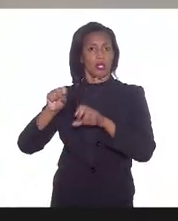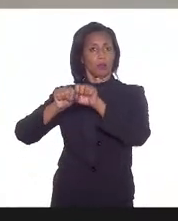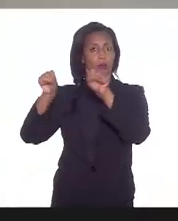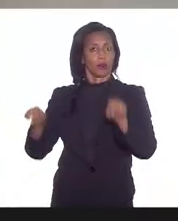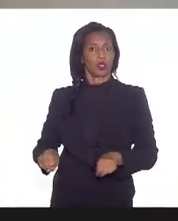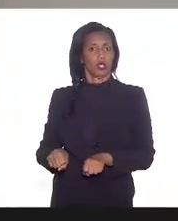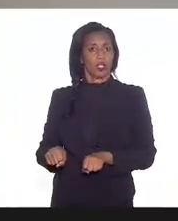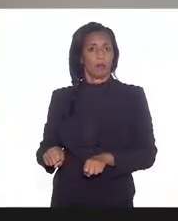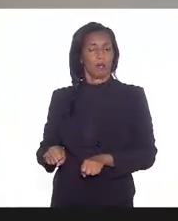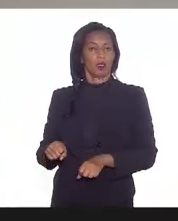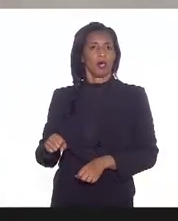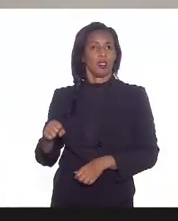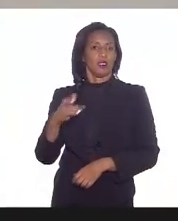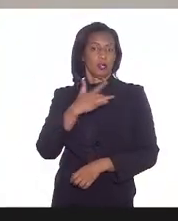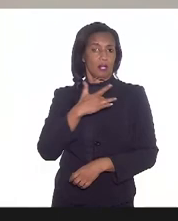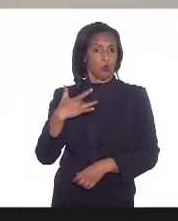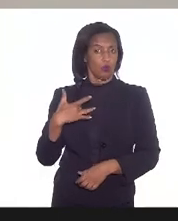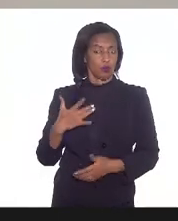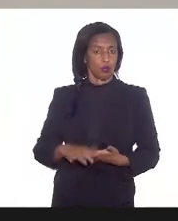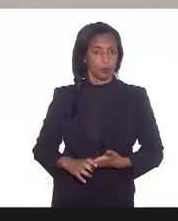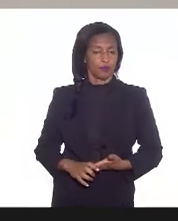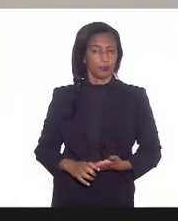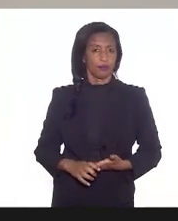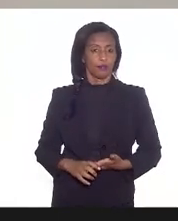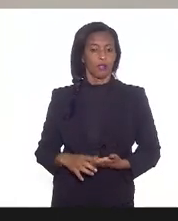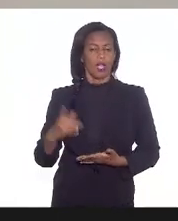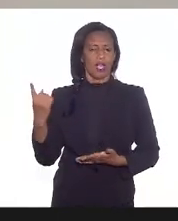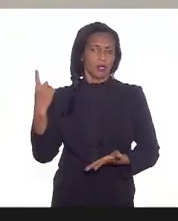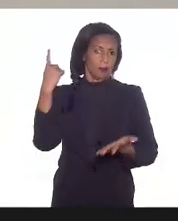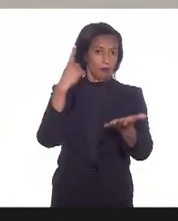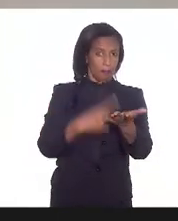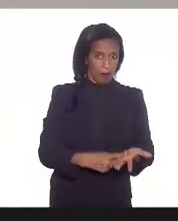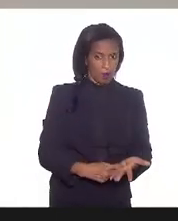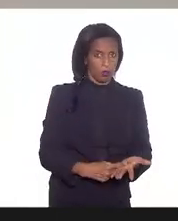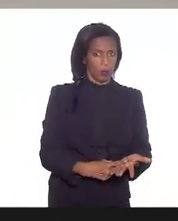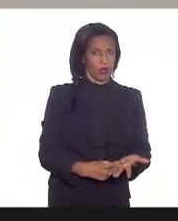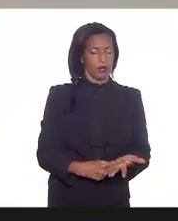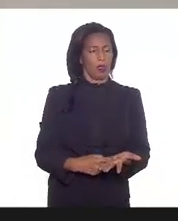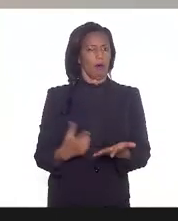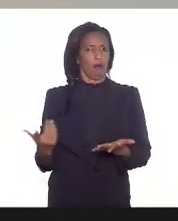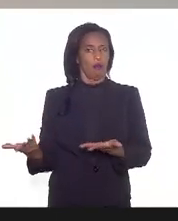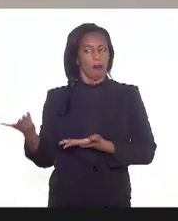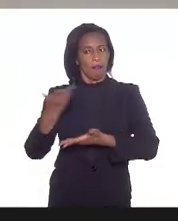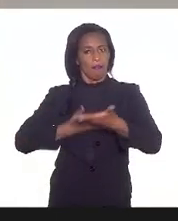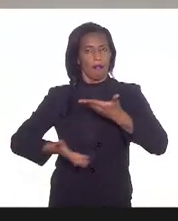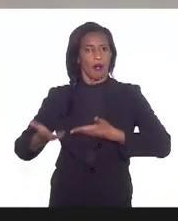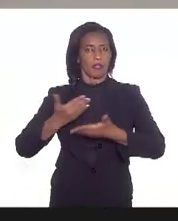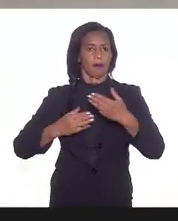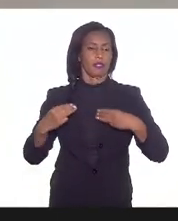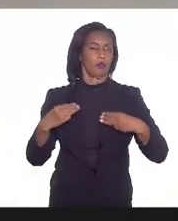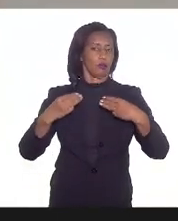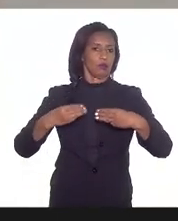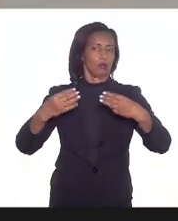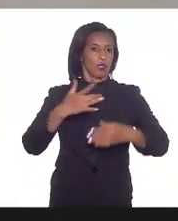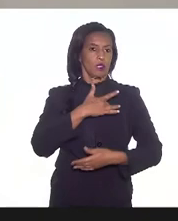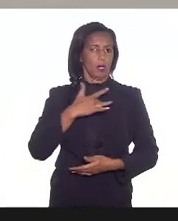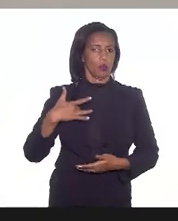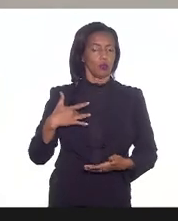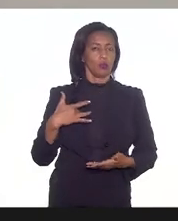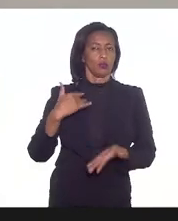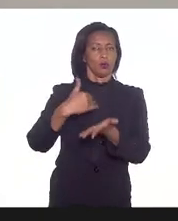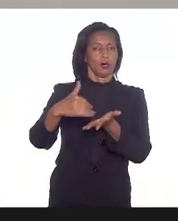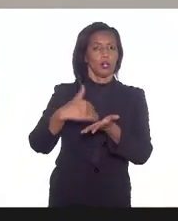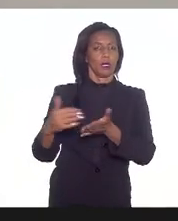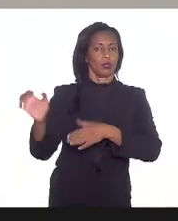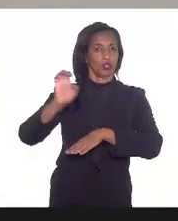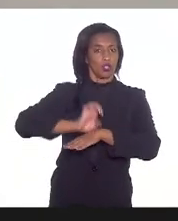saúde entendo que essas repactuações estejam feitas no âmbito da CIT que tem participação do Ministério da Saúde dos secretários de Estado